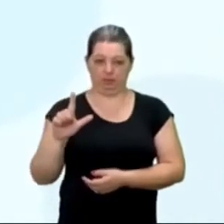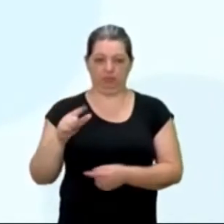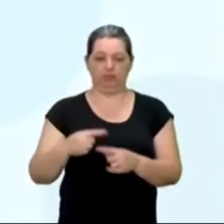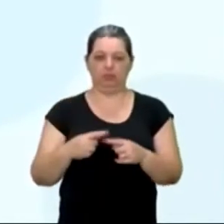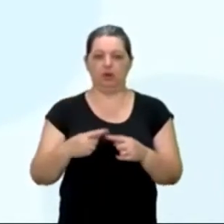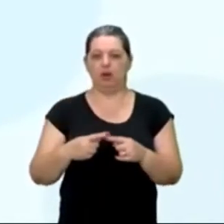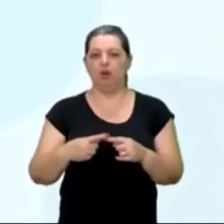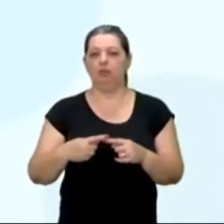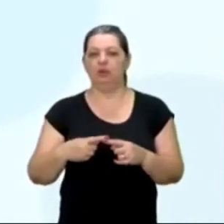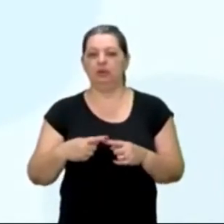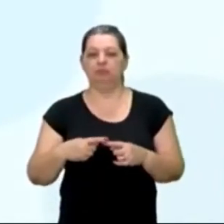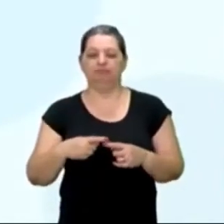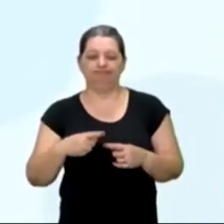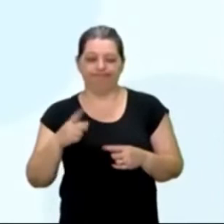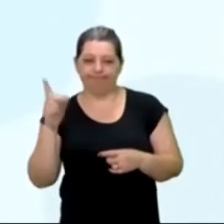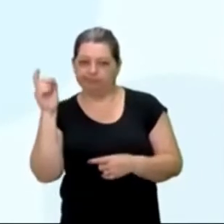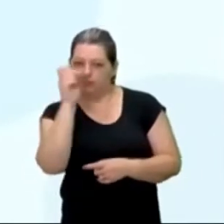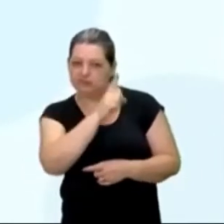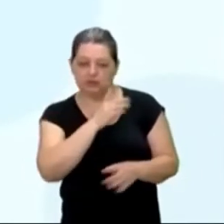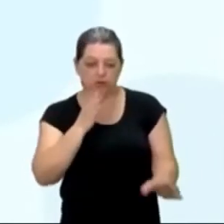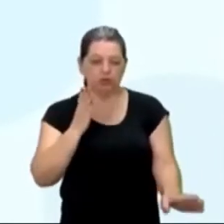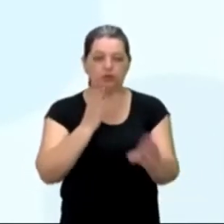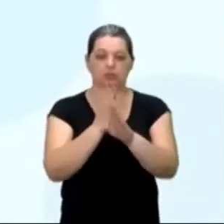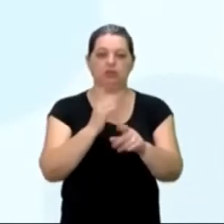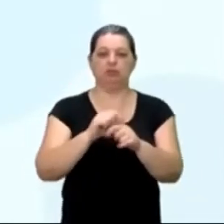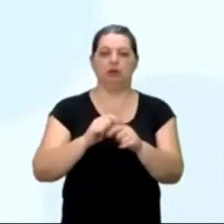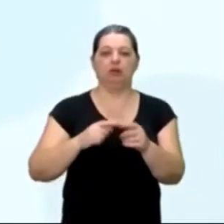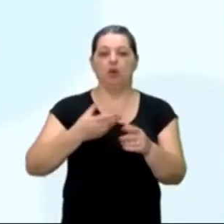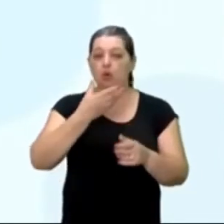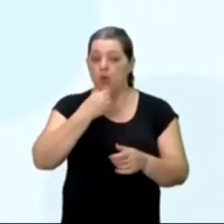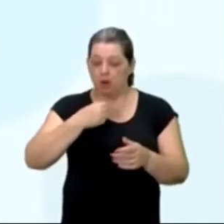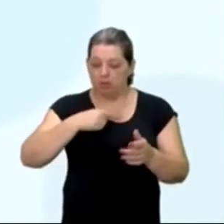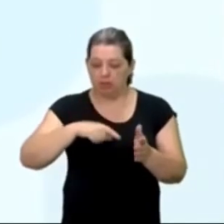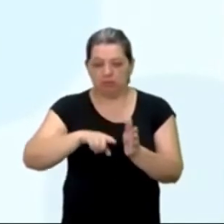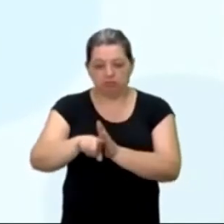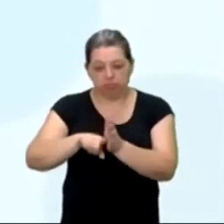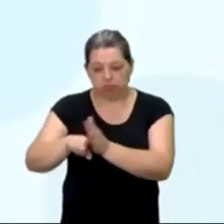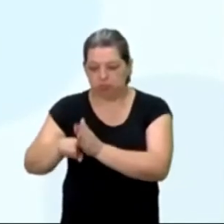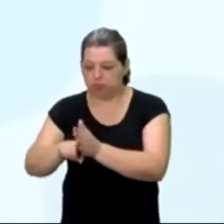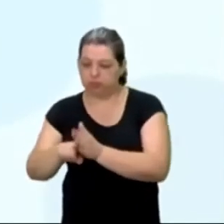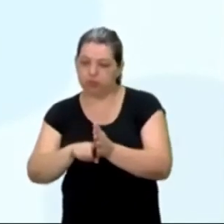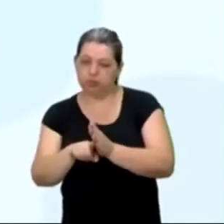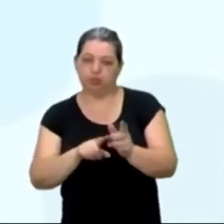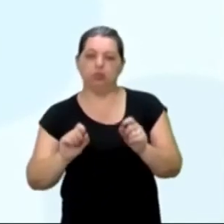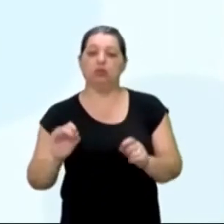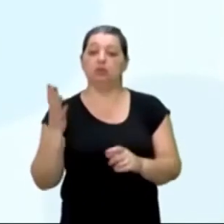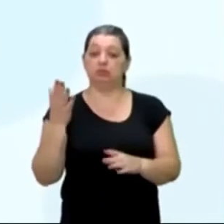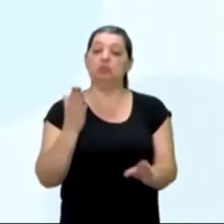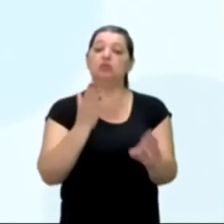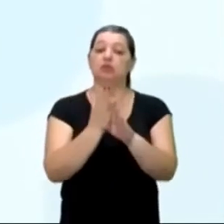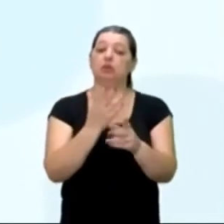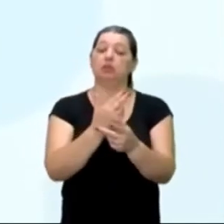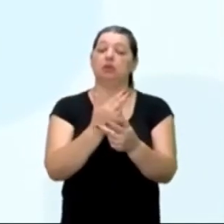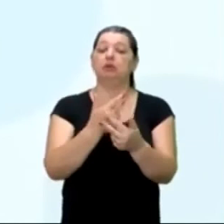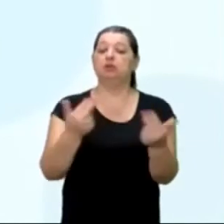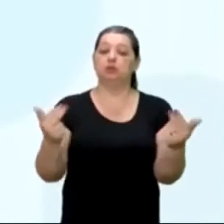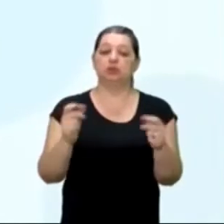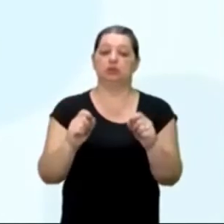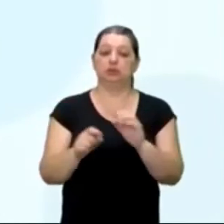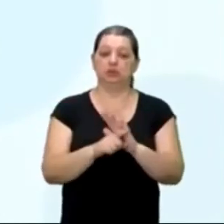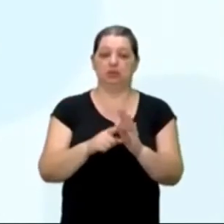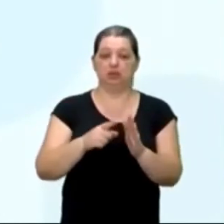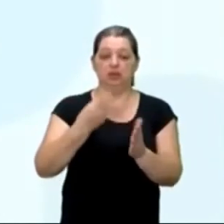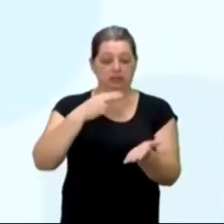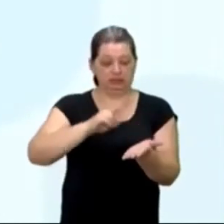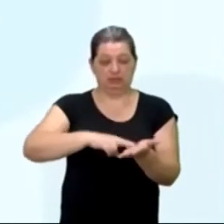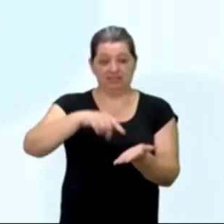solucionado. E à medida que o narrador avança na investigação, descobre algumas coisas sobre o Quinn. Por exemplo, o Quinn escreveu sete